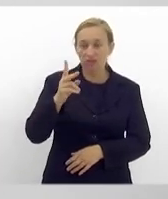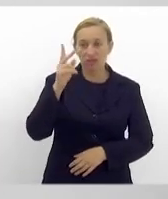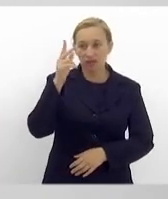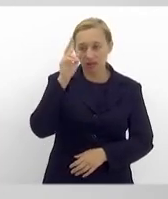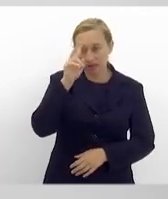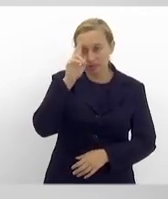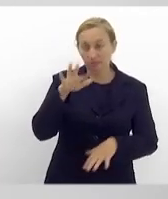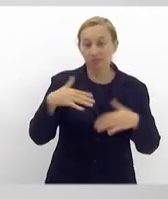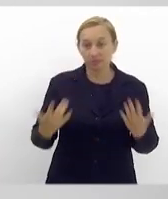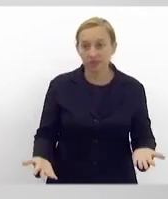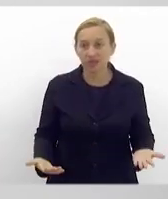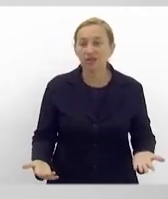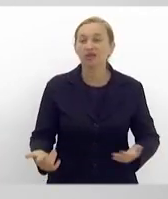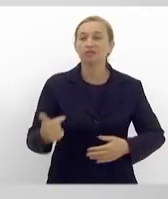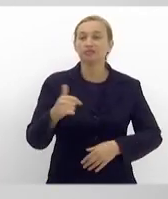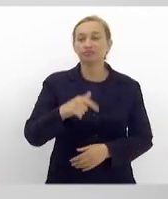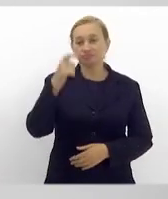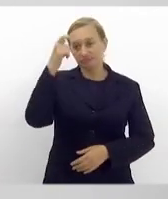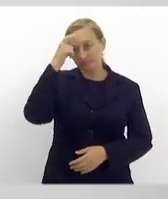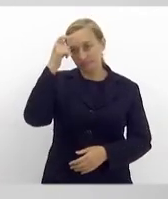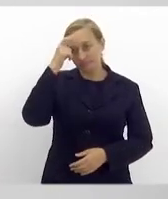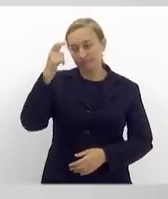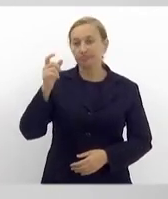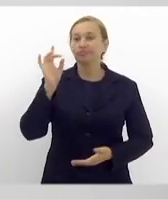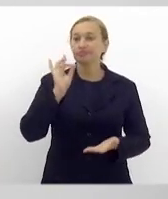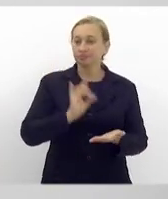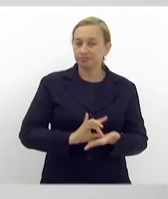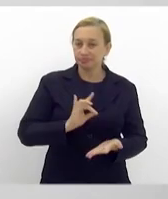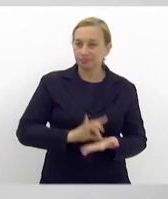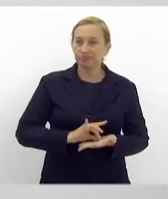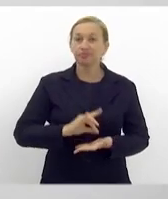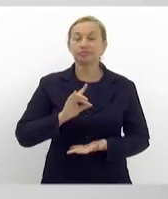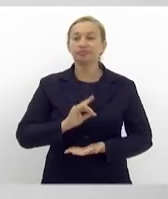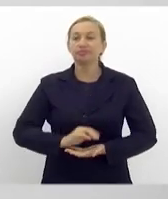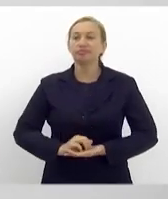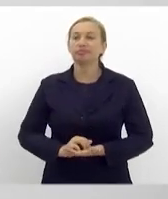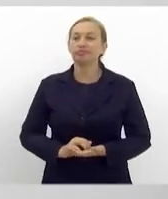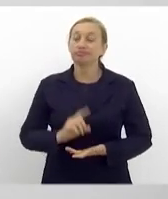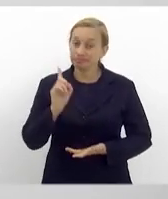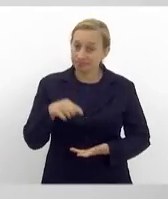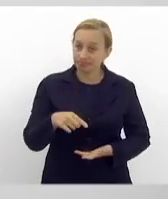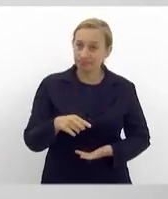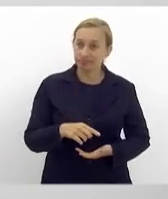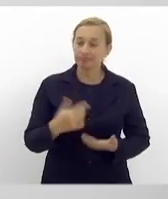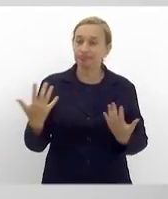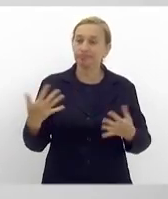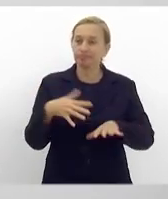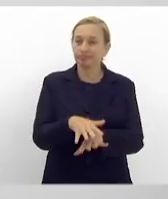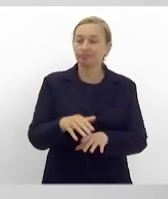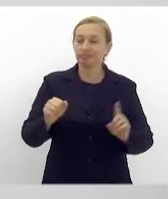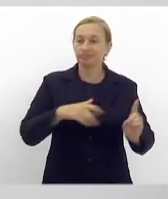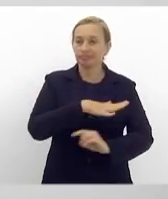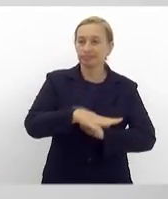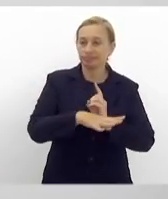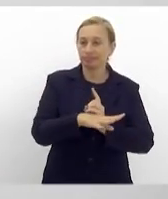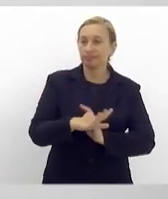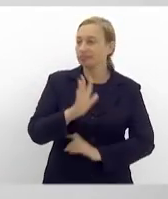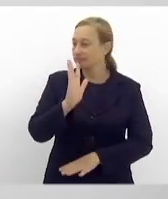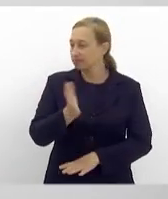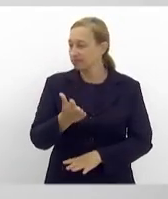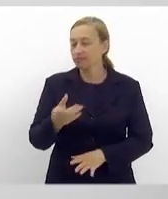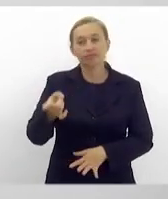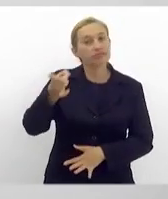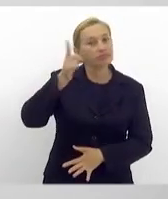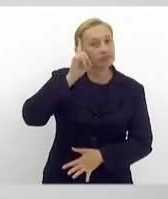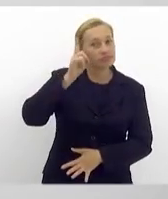Então, aqui fica a conscientização. Verdadeira conscientização é inclusão social já todos